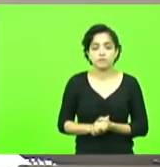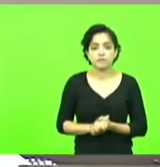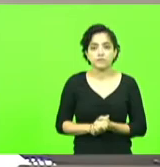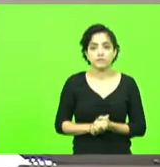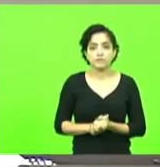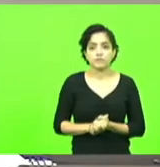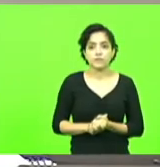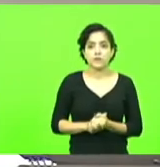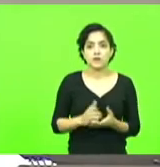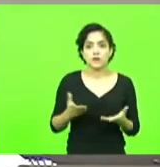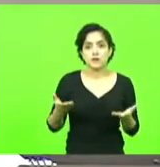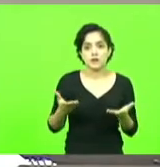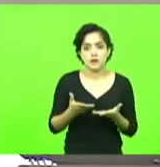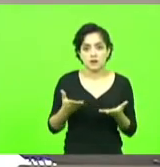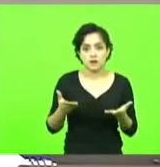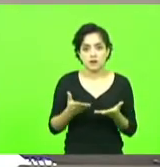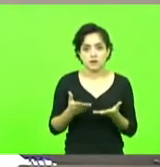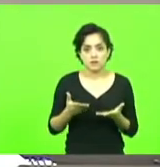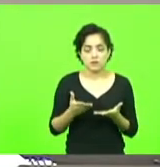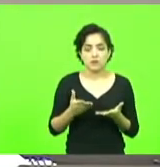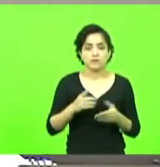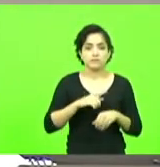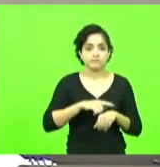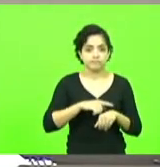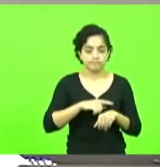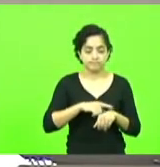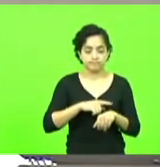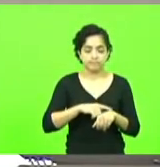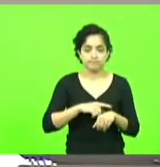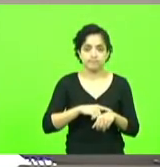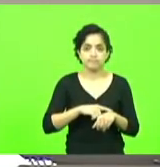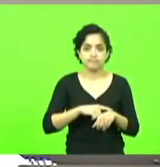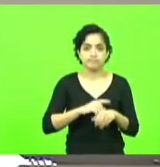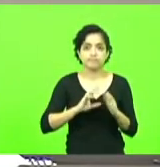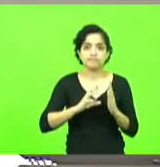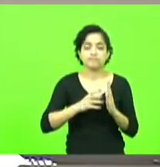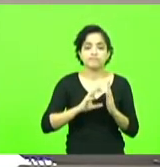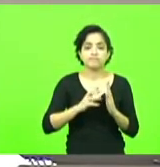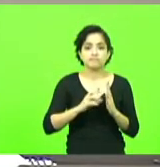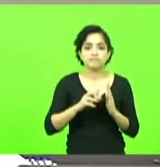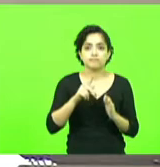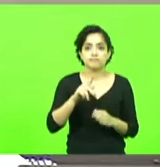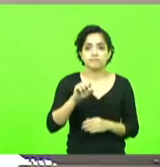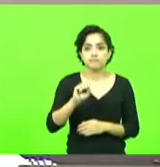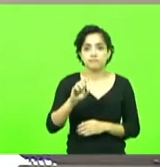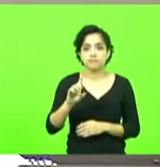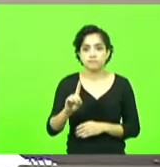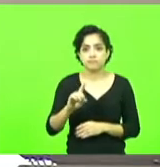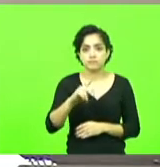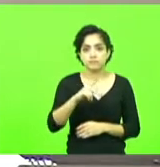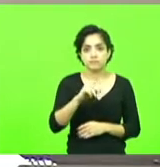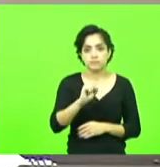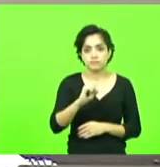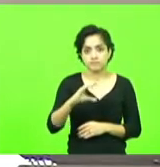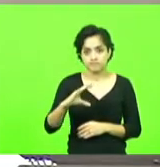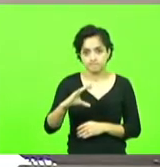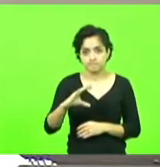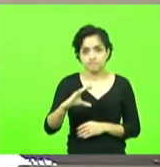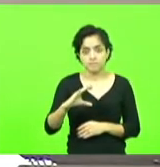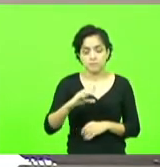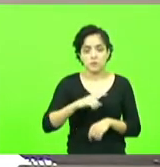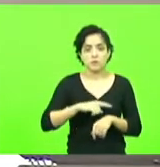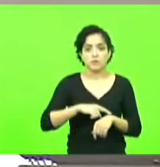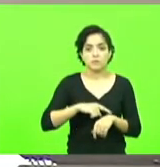Passaremos agora ao horário destinado aos partidos políticos. O primeiro bloco é o bloco PSD-PSC por nove